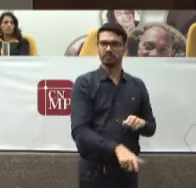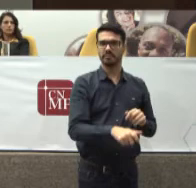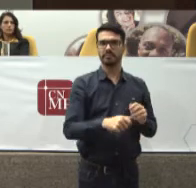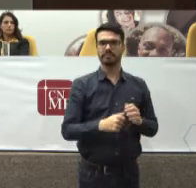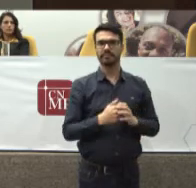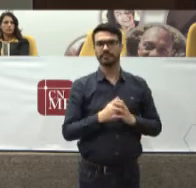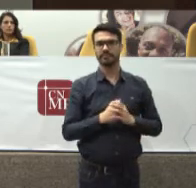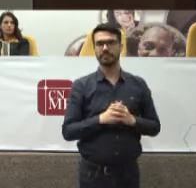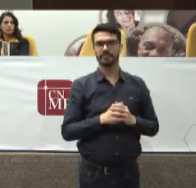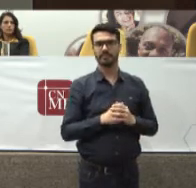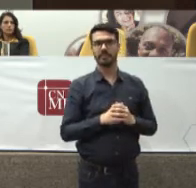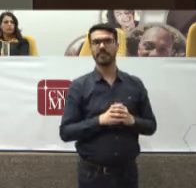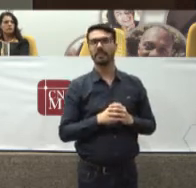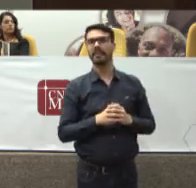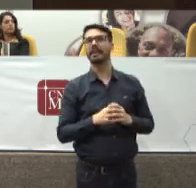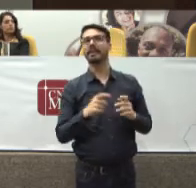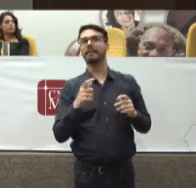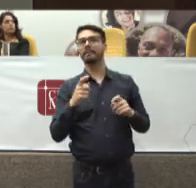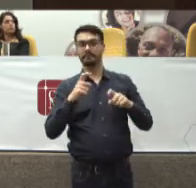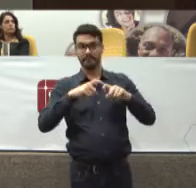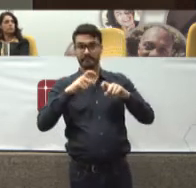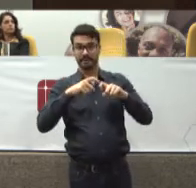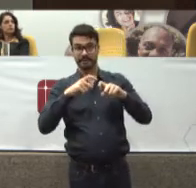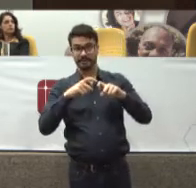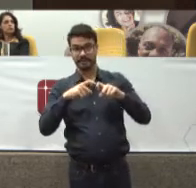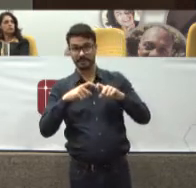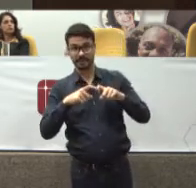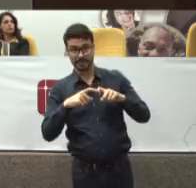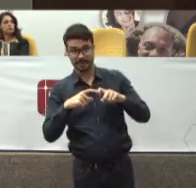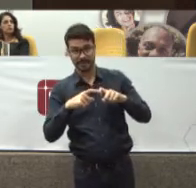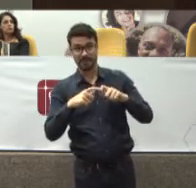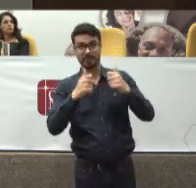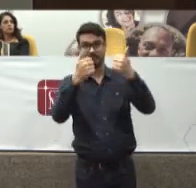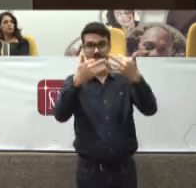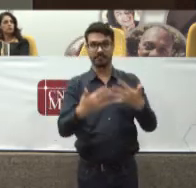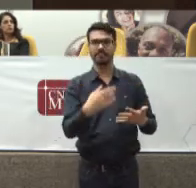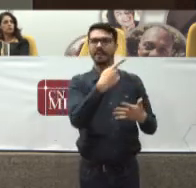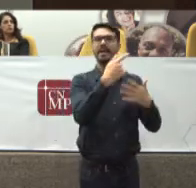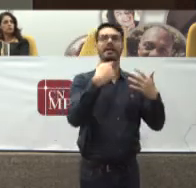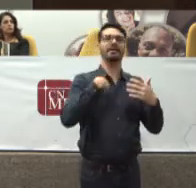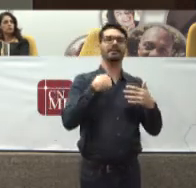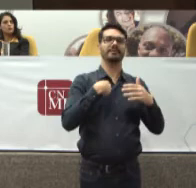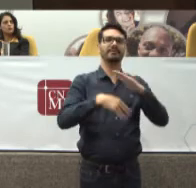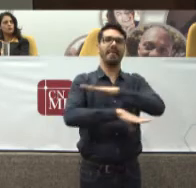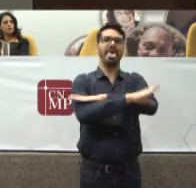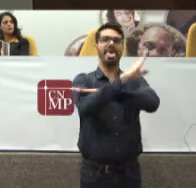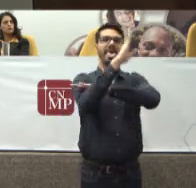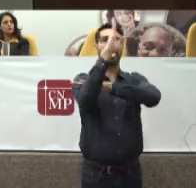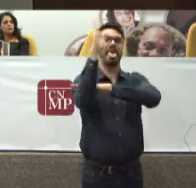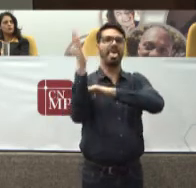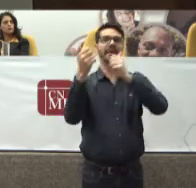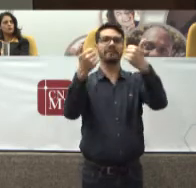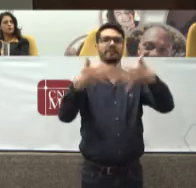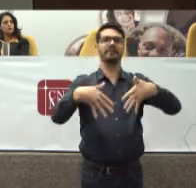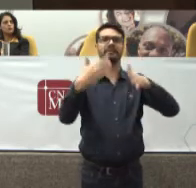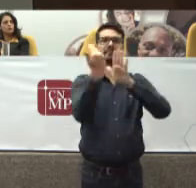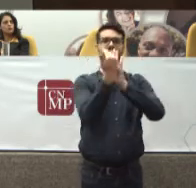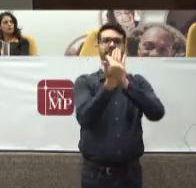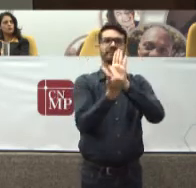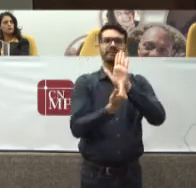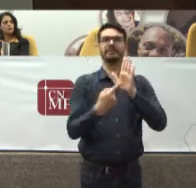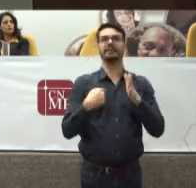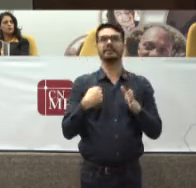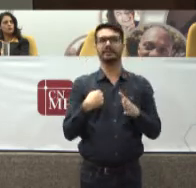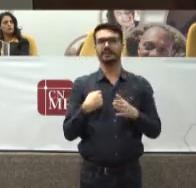Para tratar De medicina Baseada em evidência Precisaríamos De uma tarde inteira Para explicar Todos os níveis De evidência Para os senhores Gostariam Que me